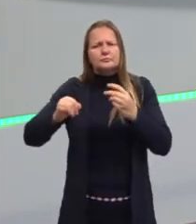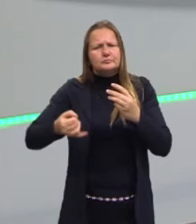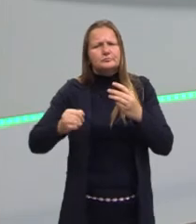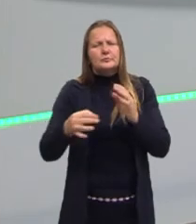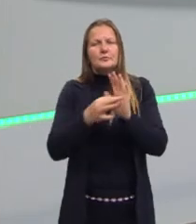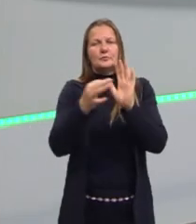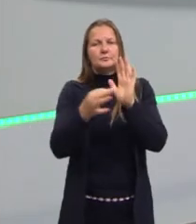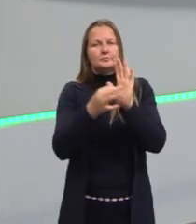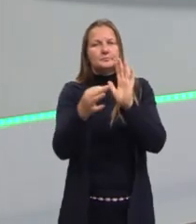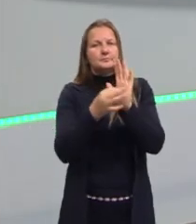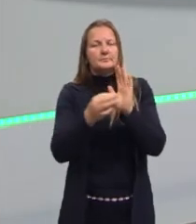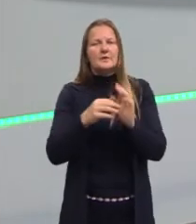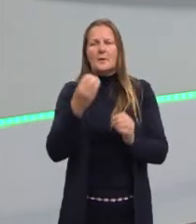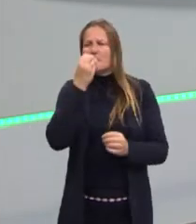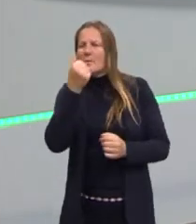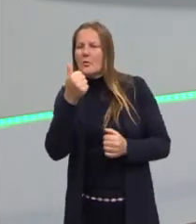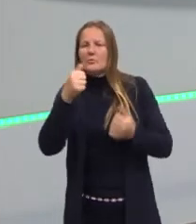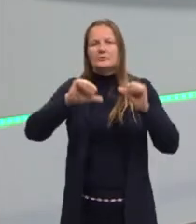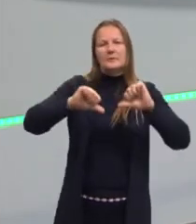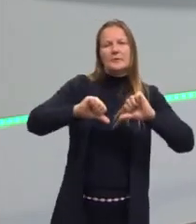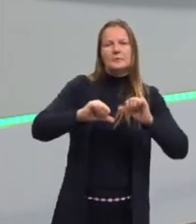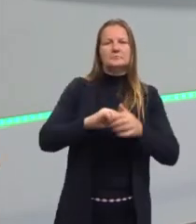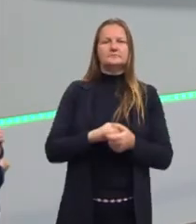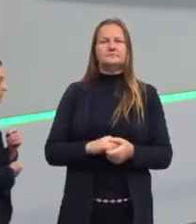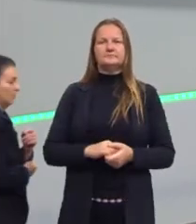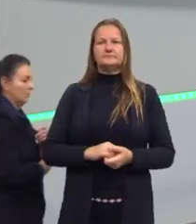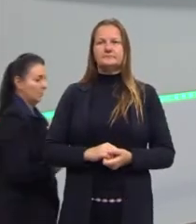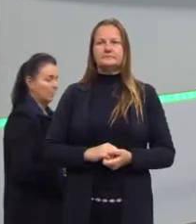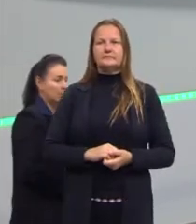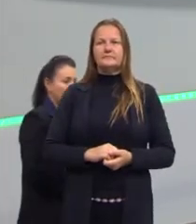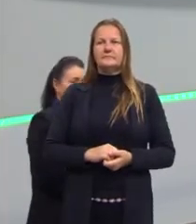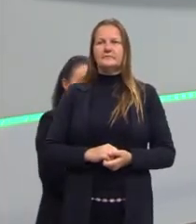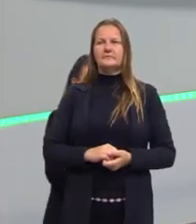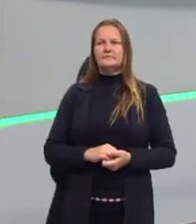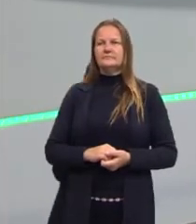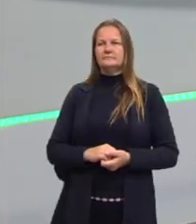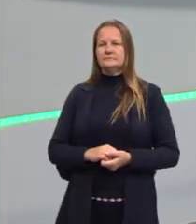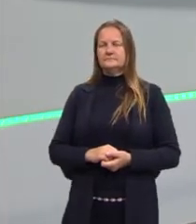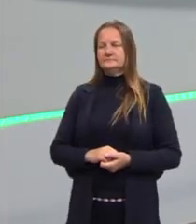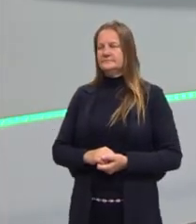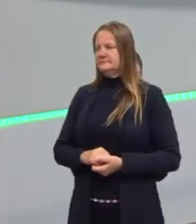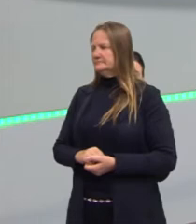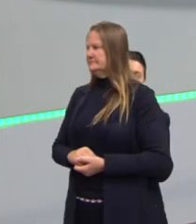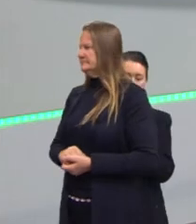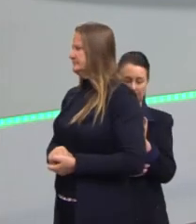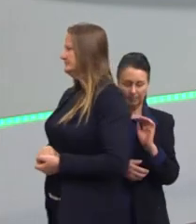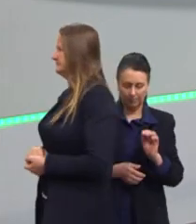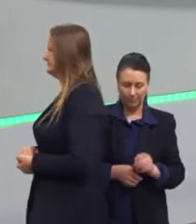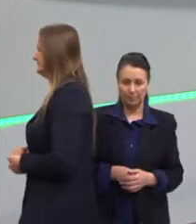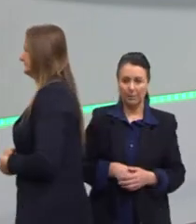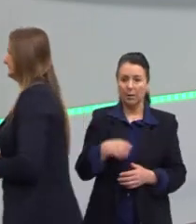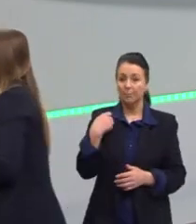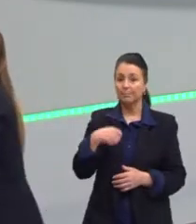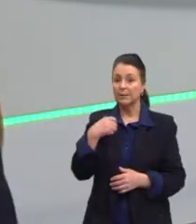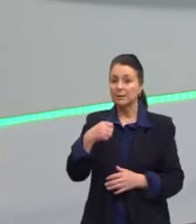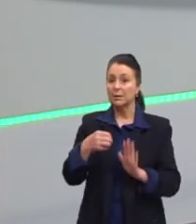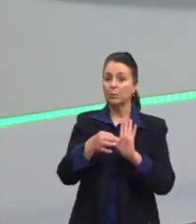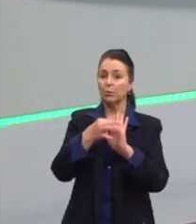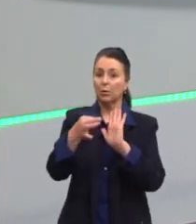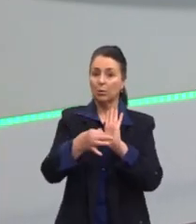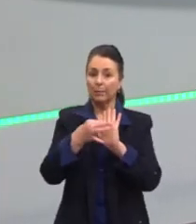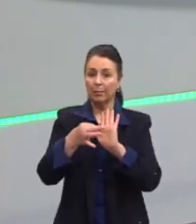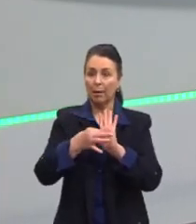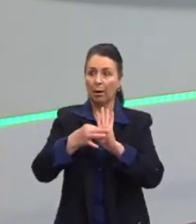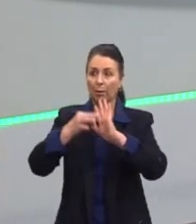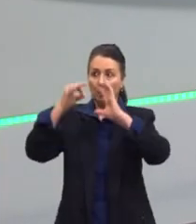melhor, isso não é tão bom, etc e tal. Eu preciso argumentar. Esse meu pensamento, ele precisa ser encadeado.